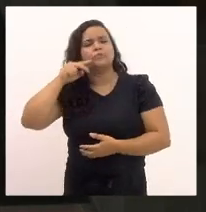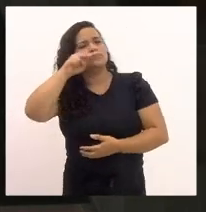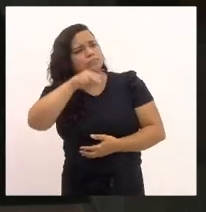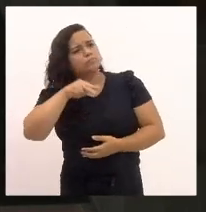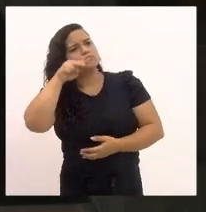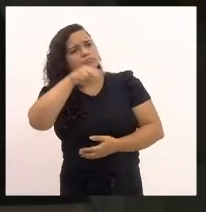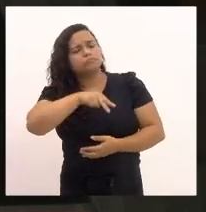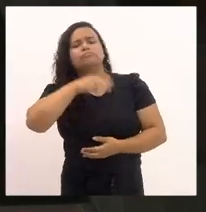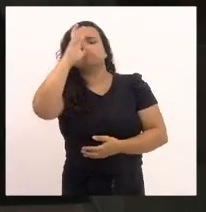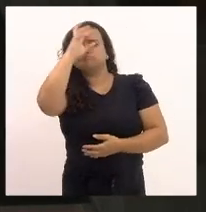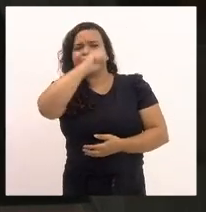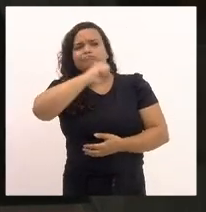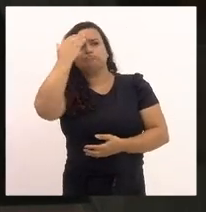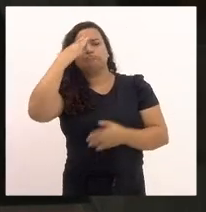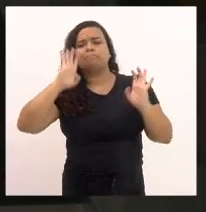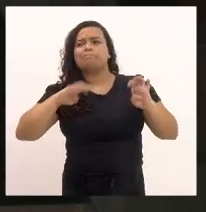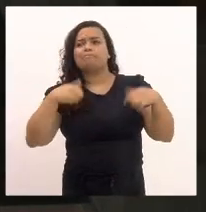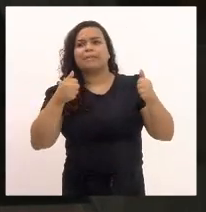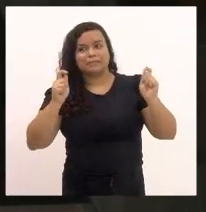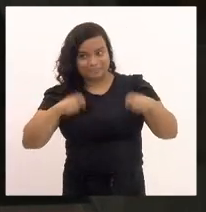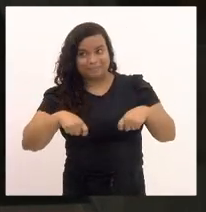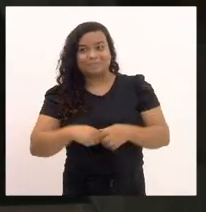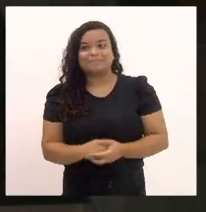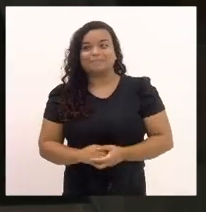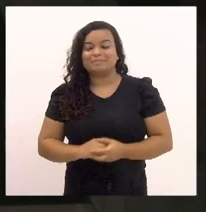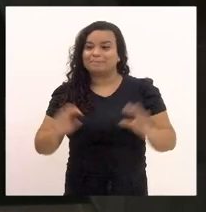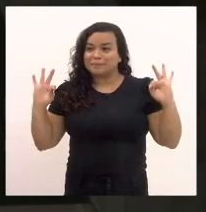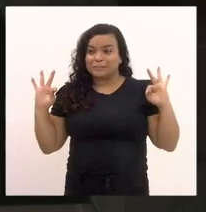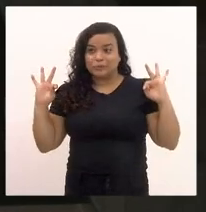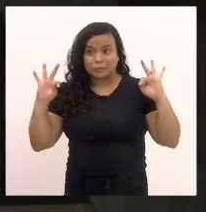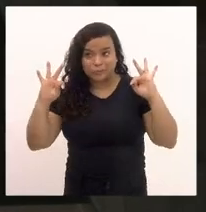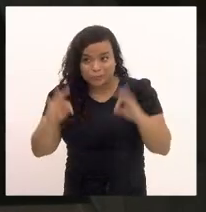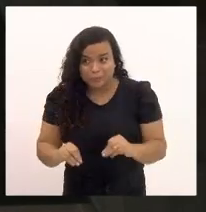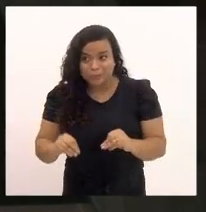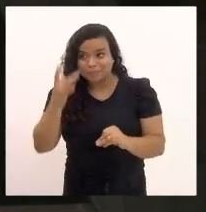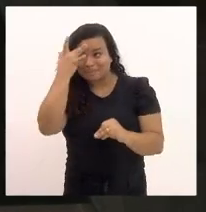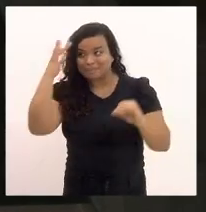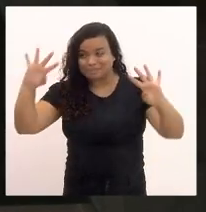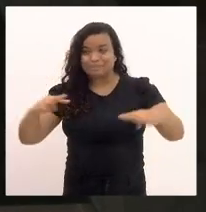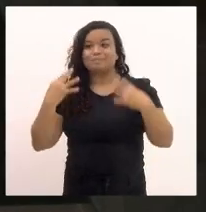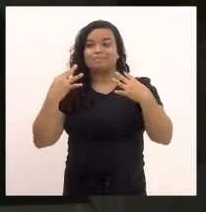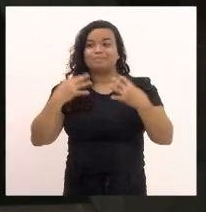auditivos, senhoras e senhores.